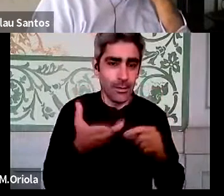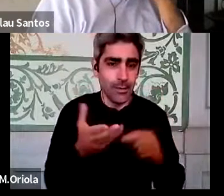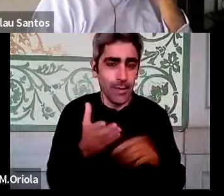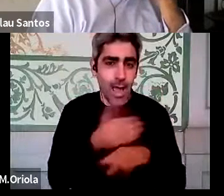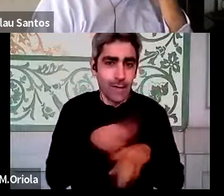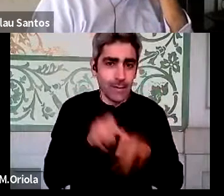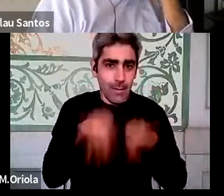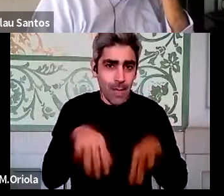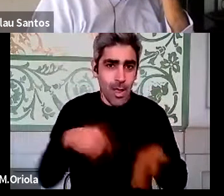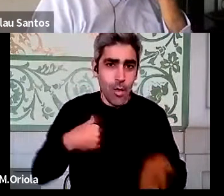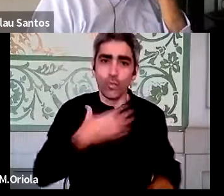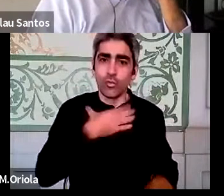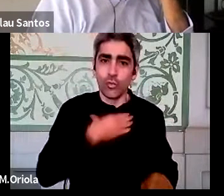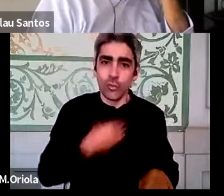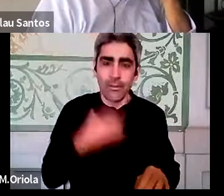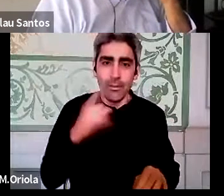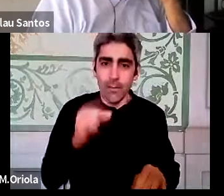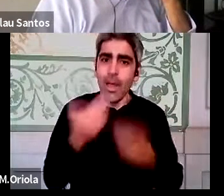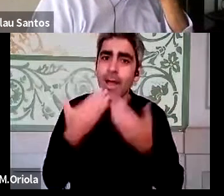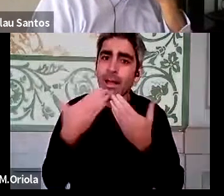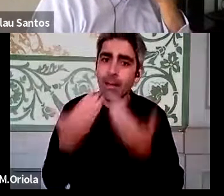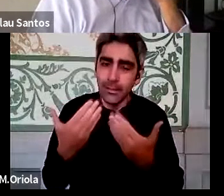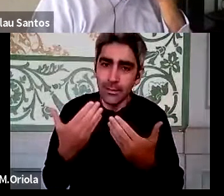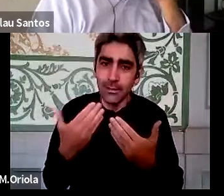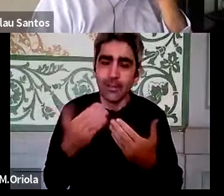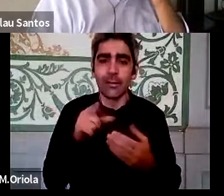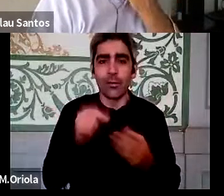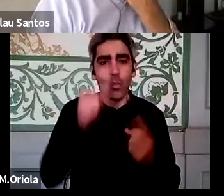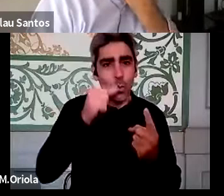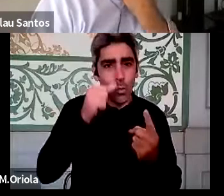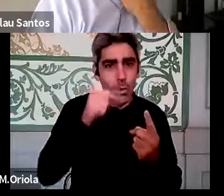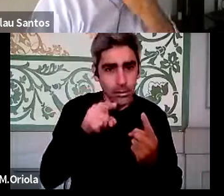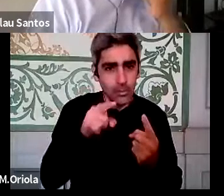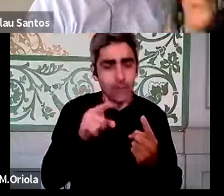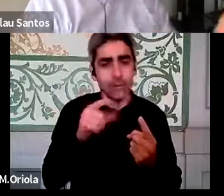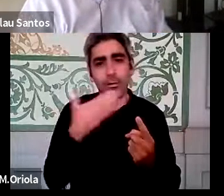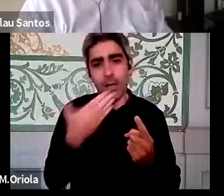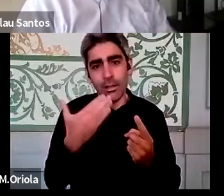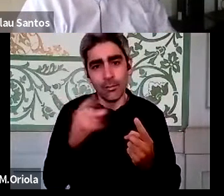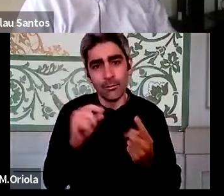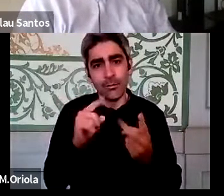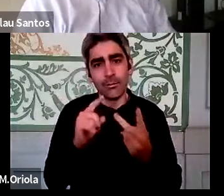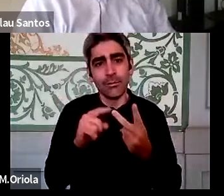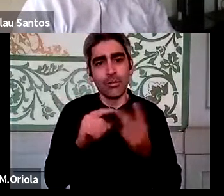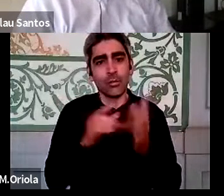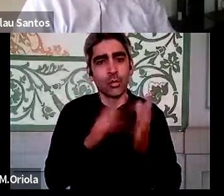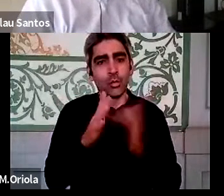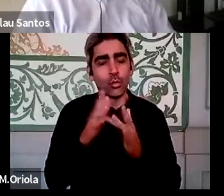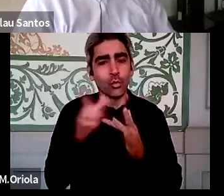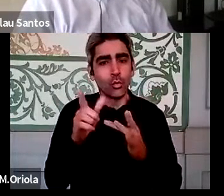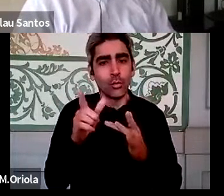acabar, gostava de agradecer ao Luís e à Jesus que têm estado